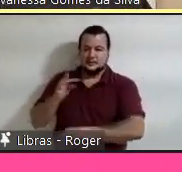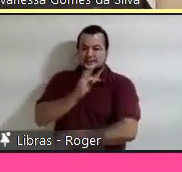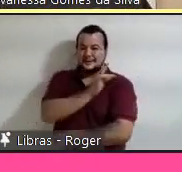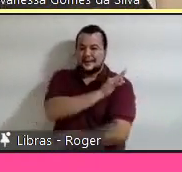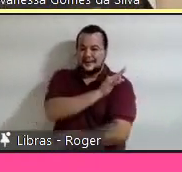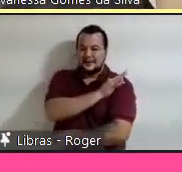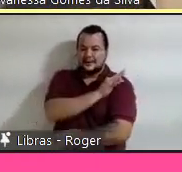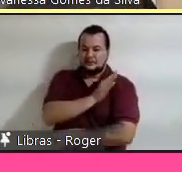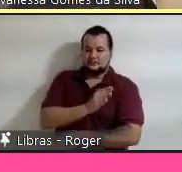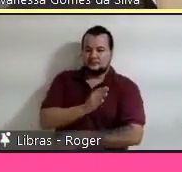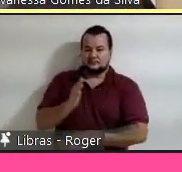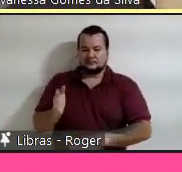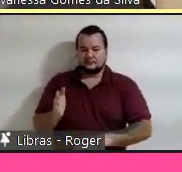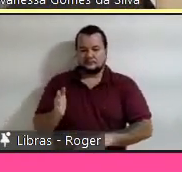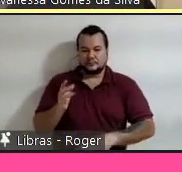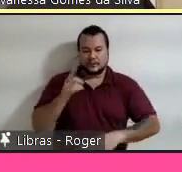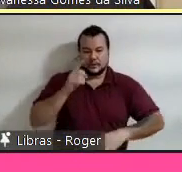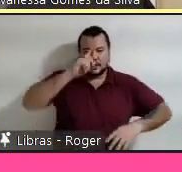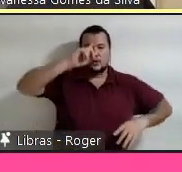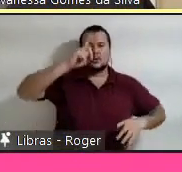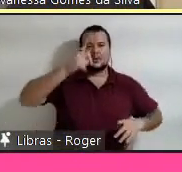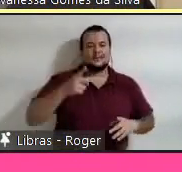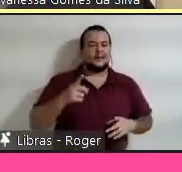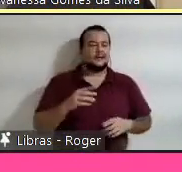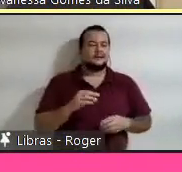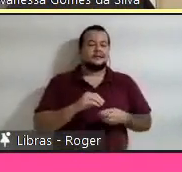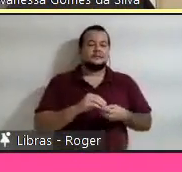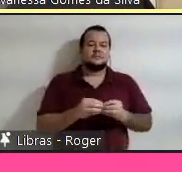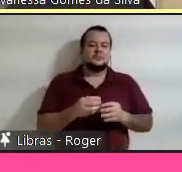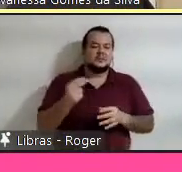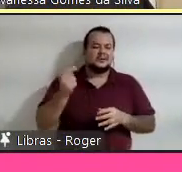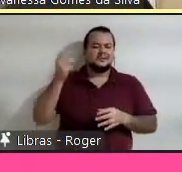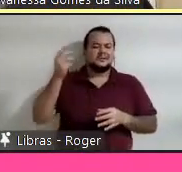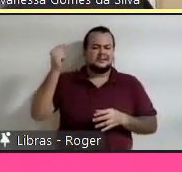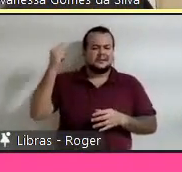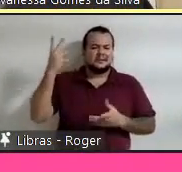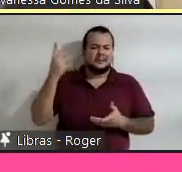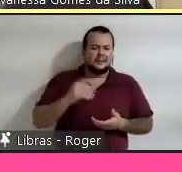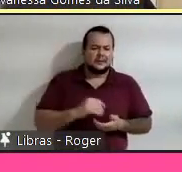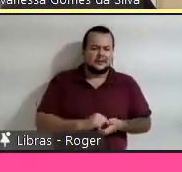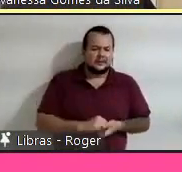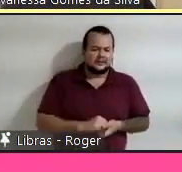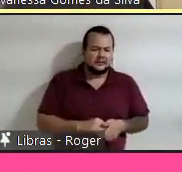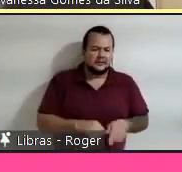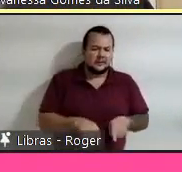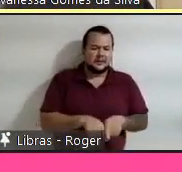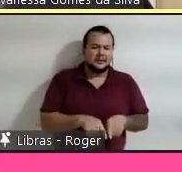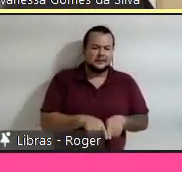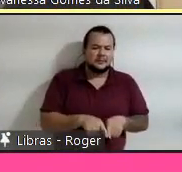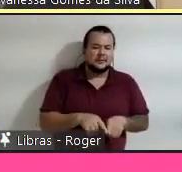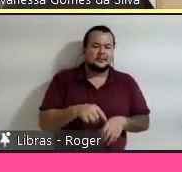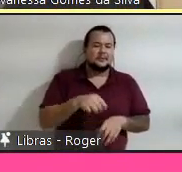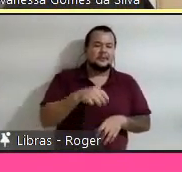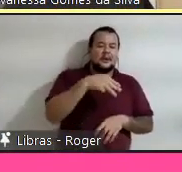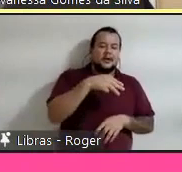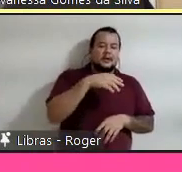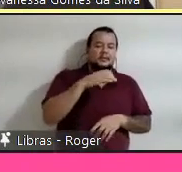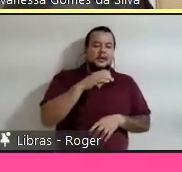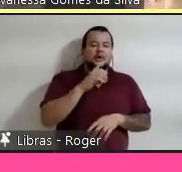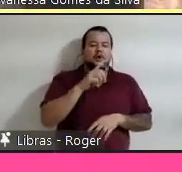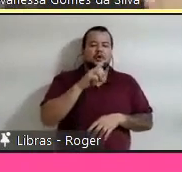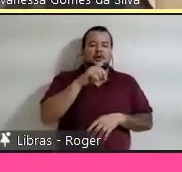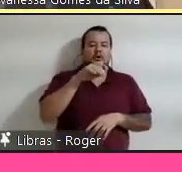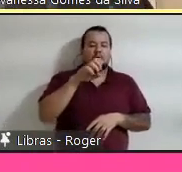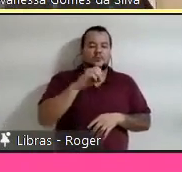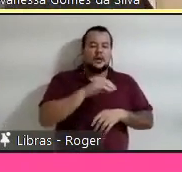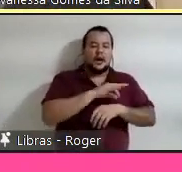remonta lá ao cradle-to-trade do Browngat e do McDonnell, arquiteto. E